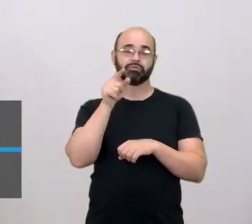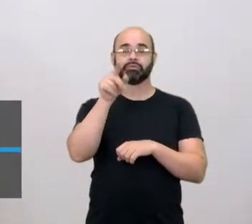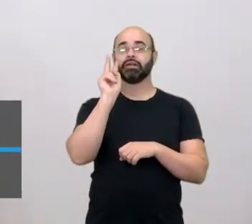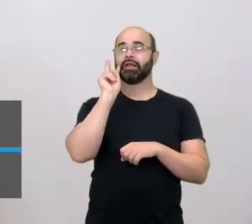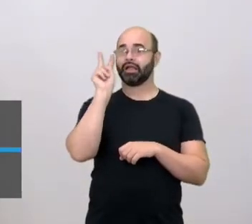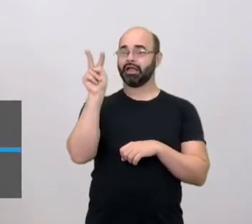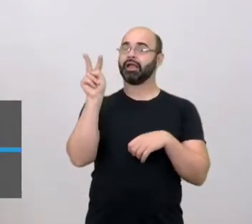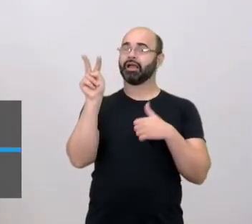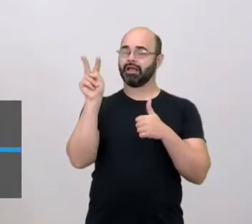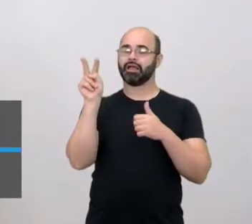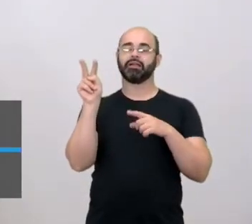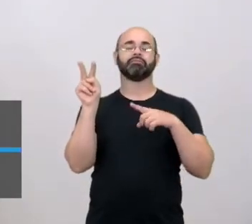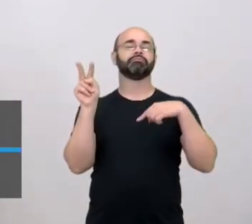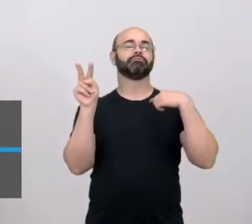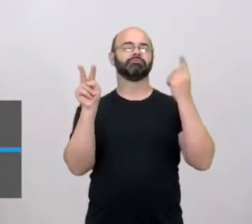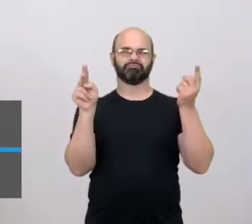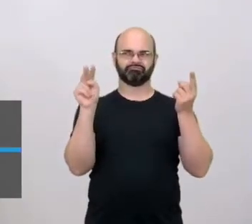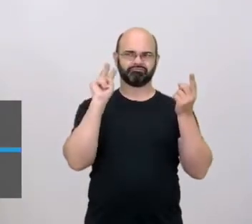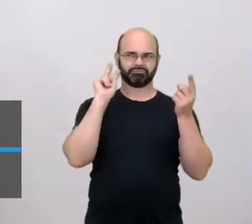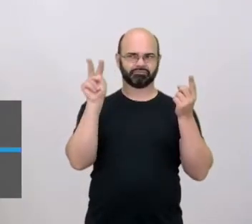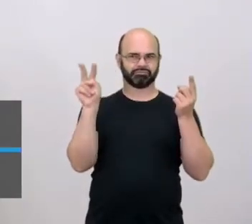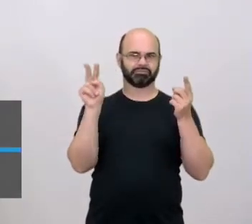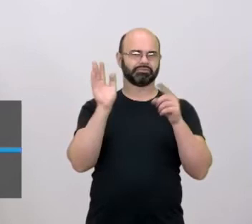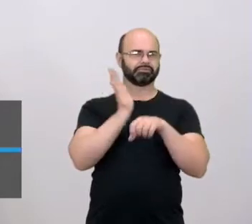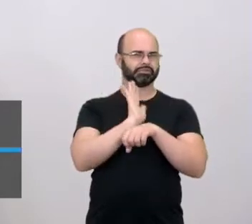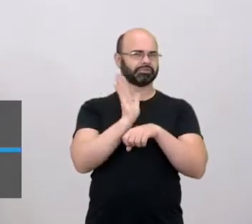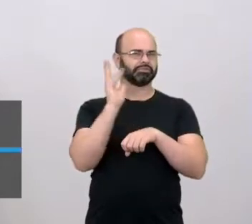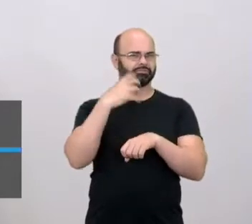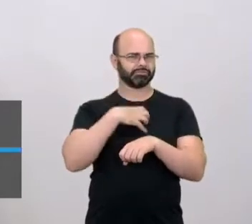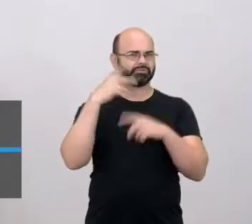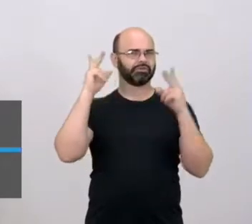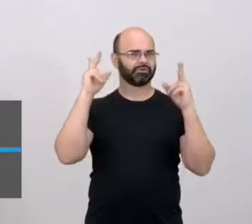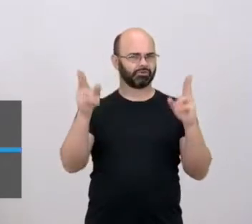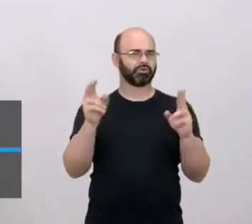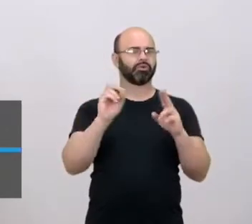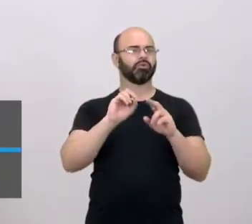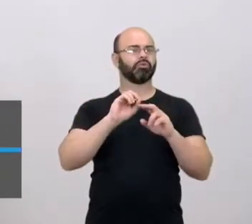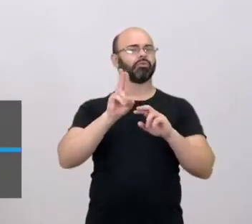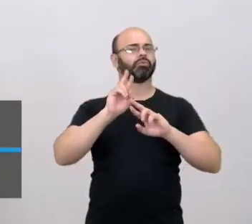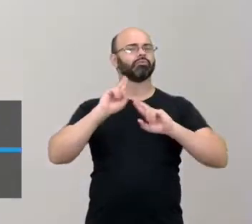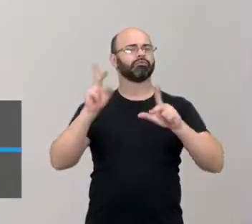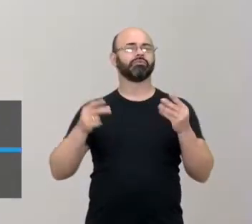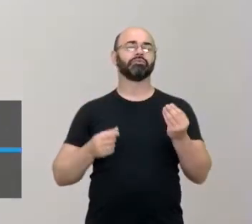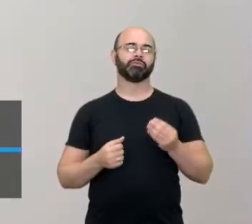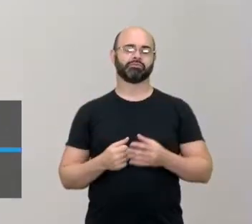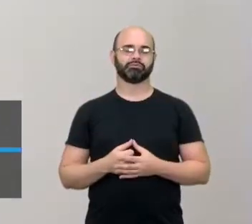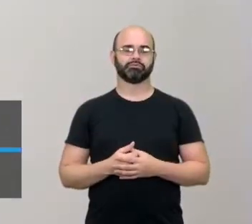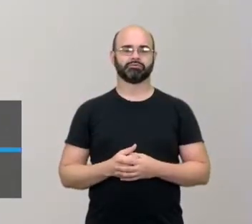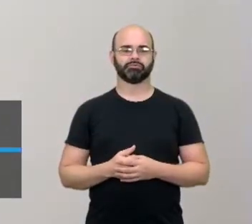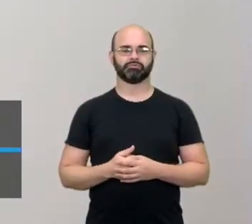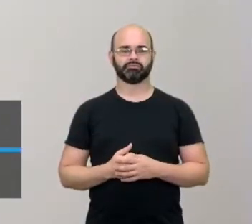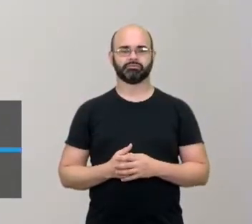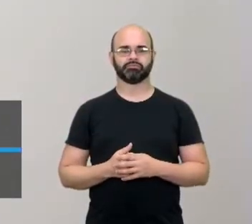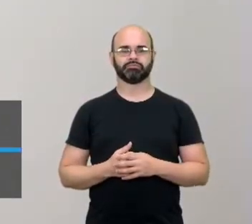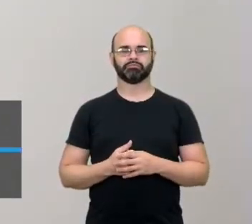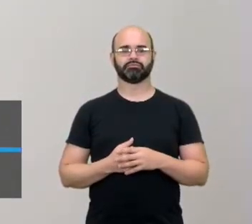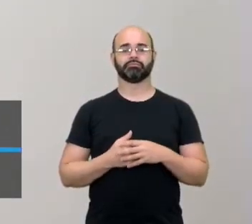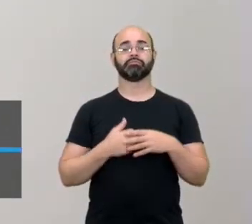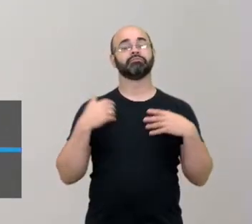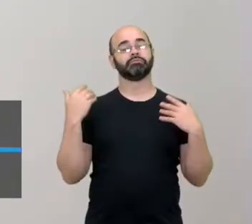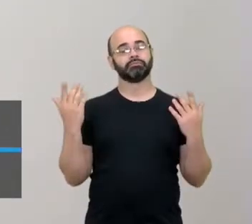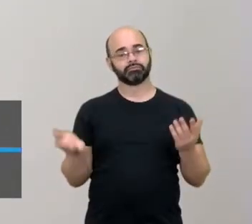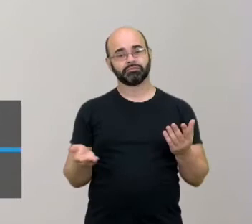aquilo que você buscava no cinema ou você encontrou outra coisa? O que você encontrou diferente? Então, tem algumas diferenças,